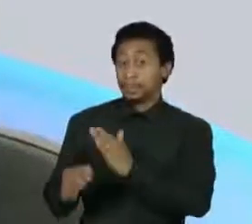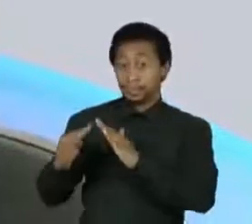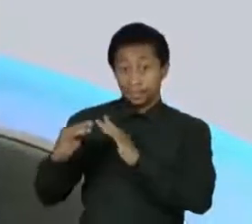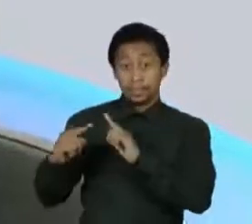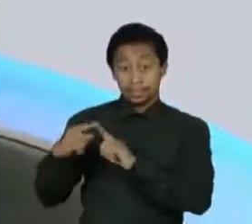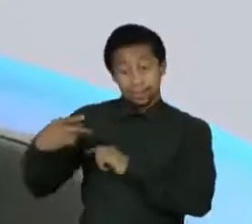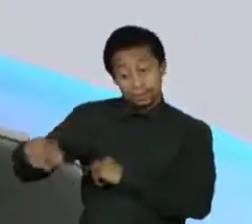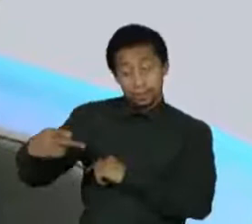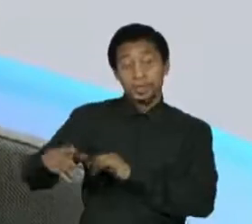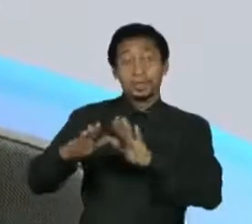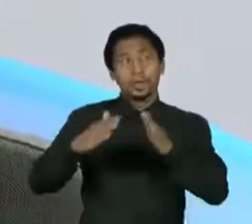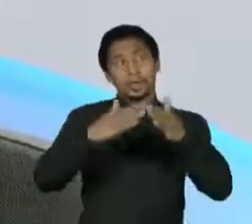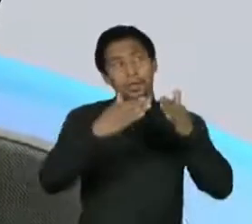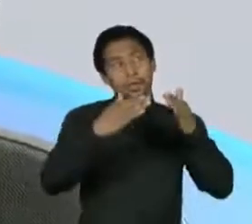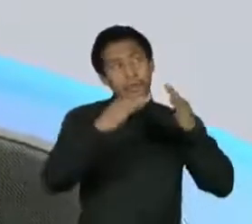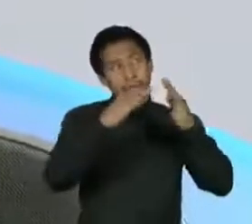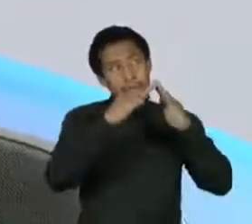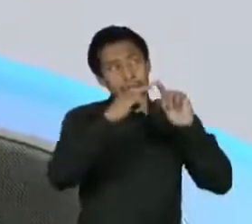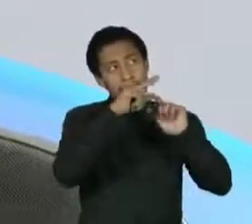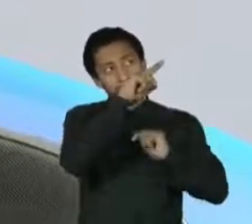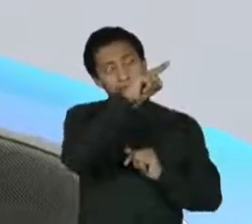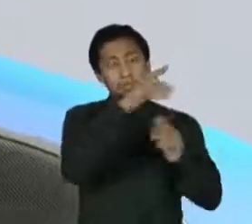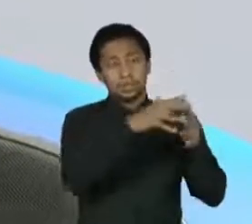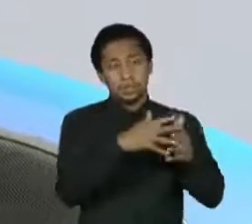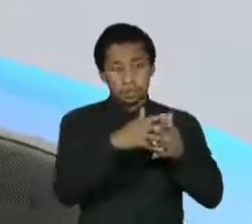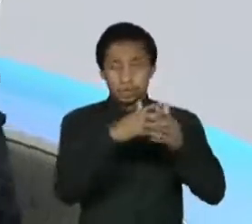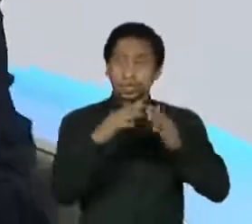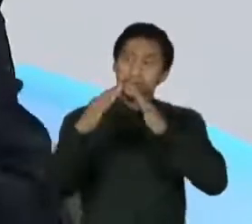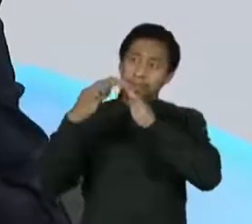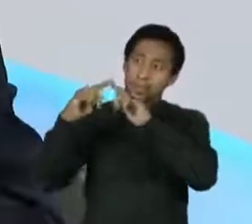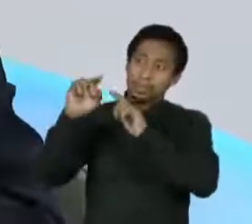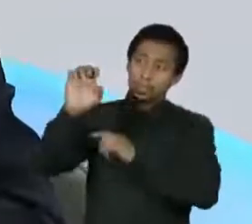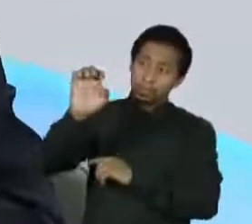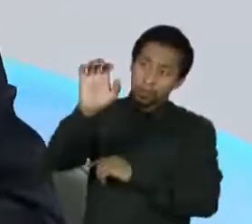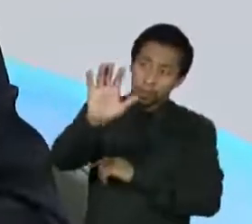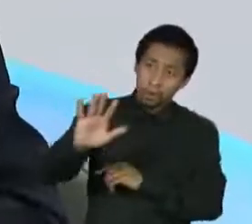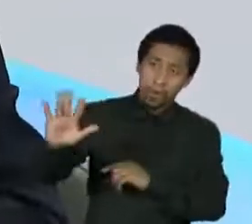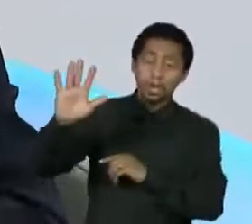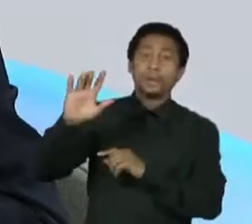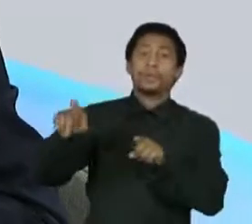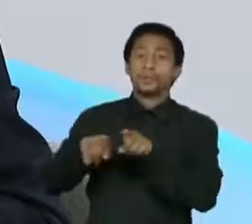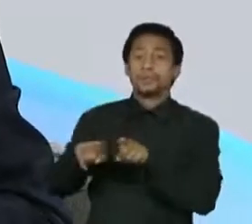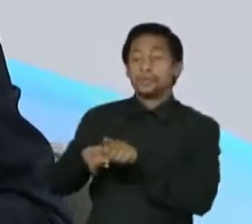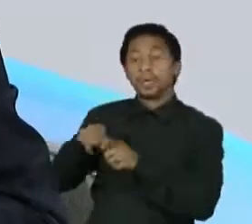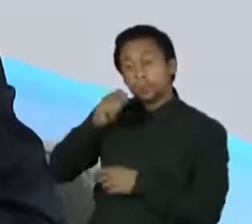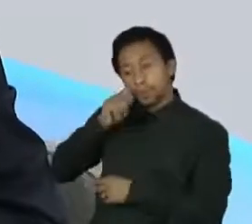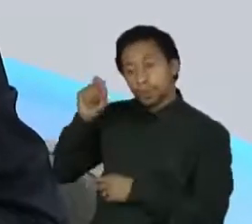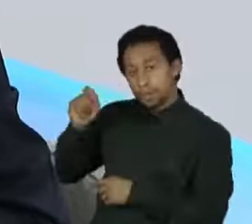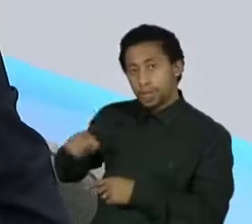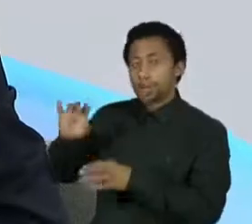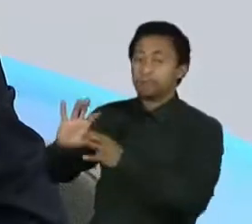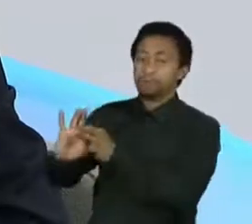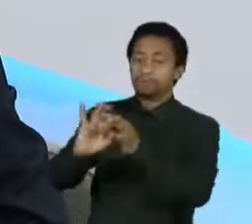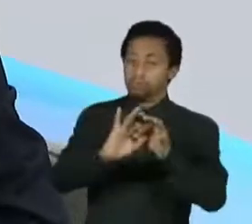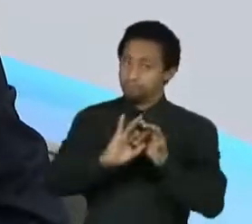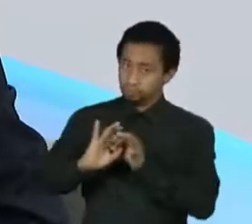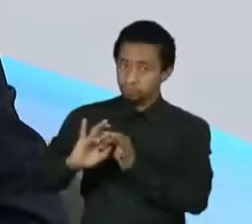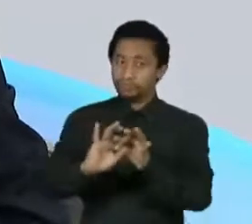igreja nos Estados Unidos, na Europa e na própria Ucrânia, mas muito importante para